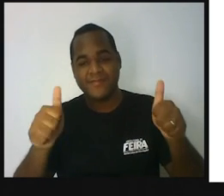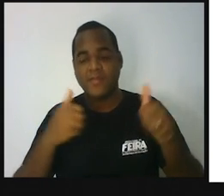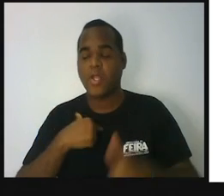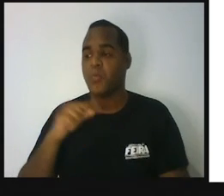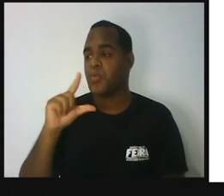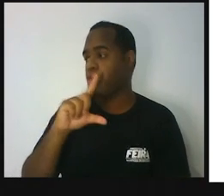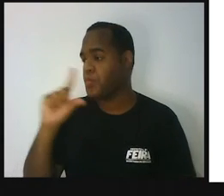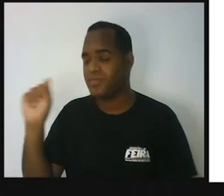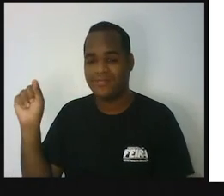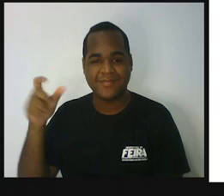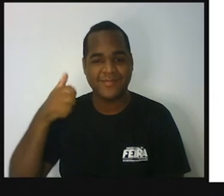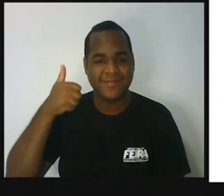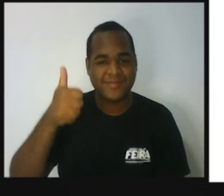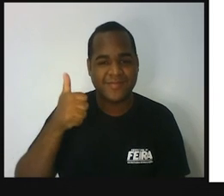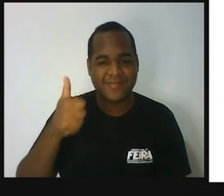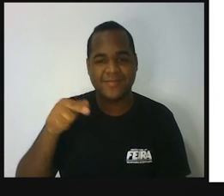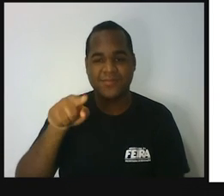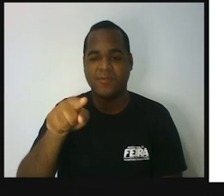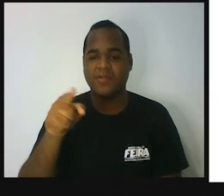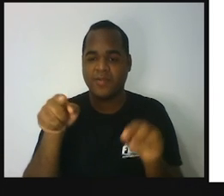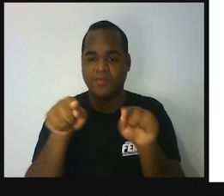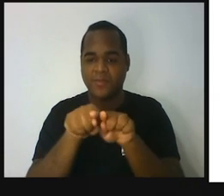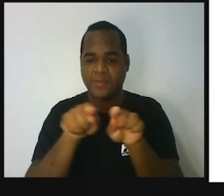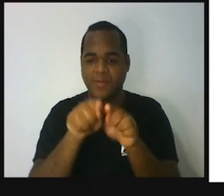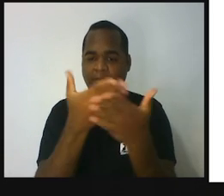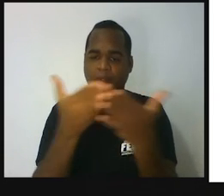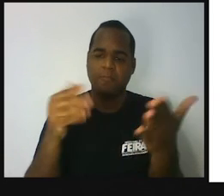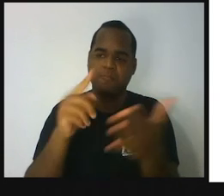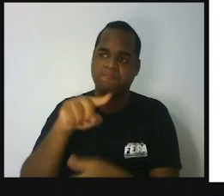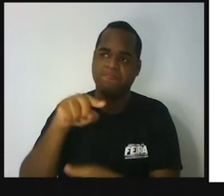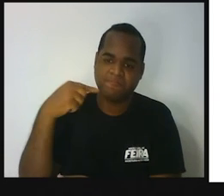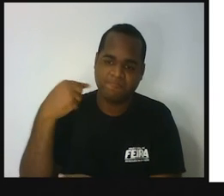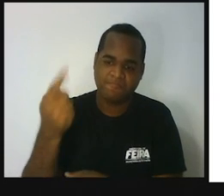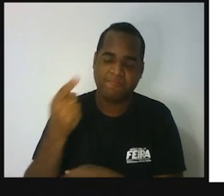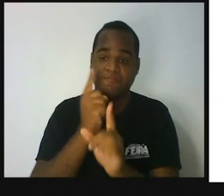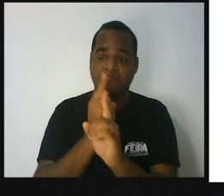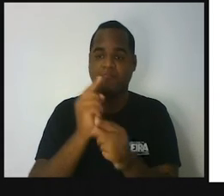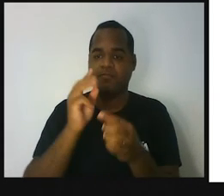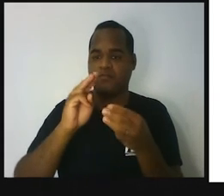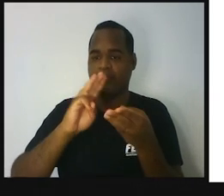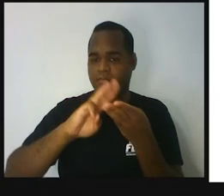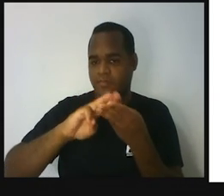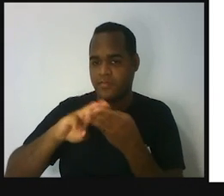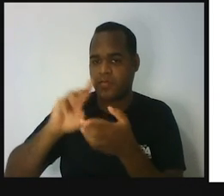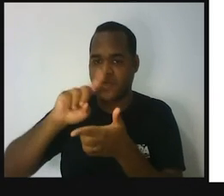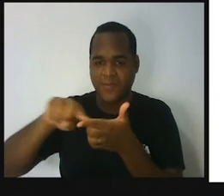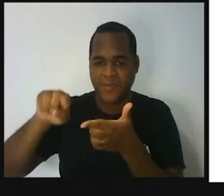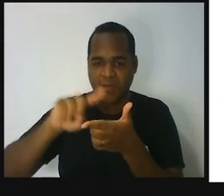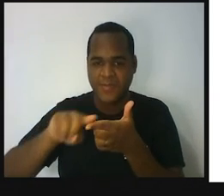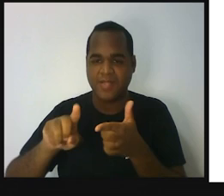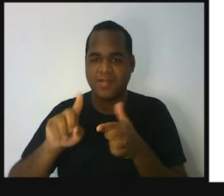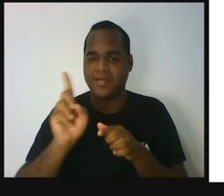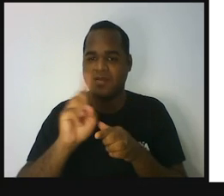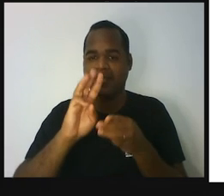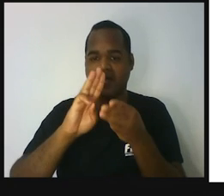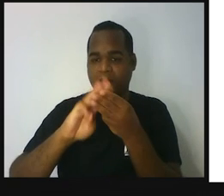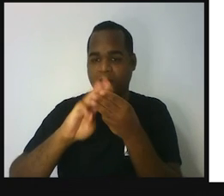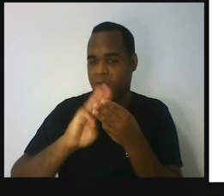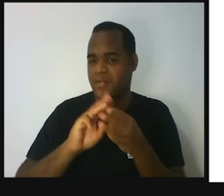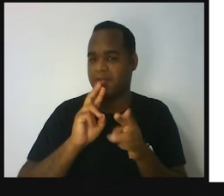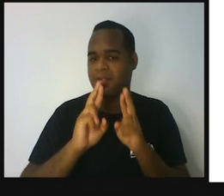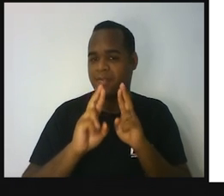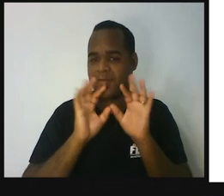vou me despedindo. Para vocês, até a próxima aula. Não esquece, matemática não é problema, matemática é